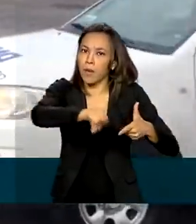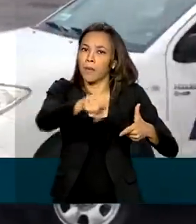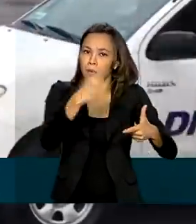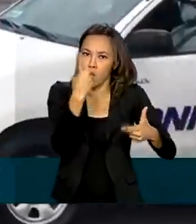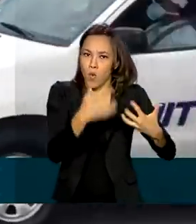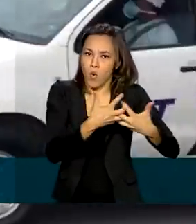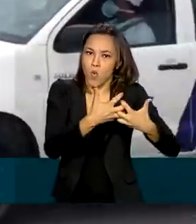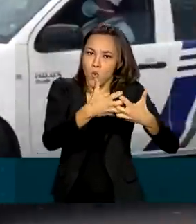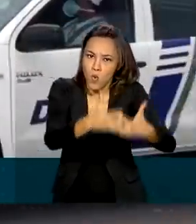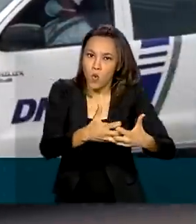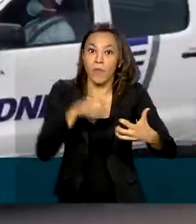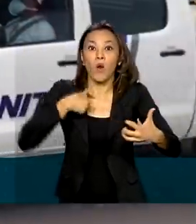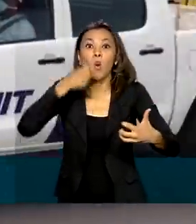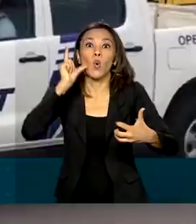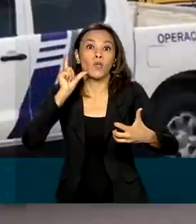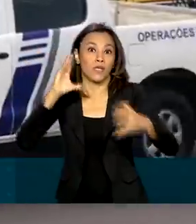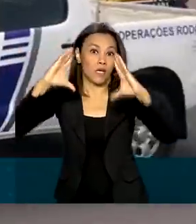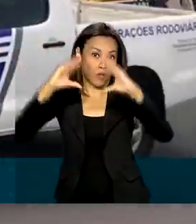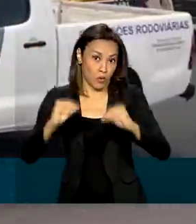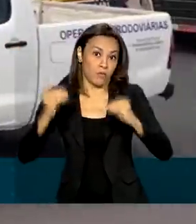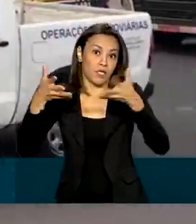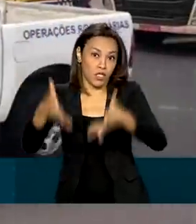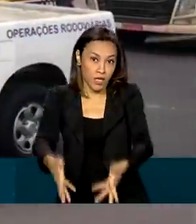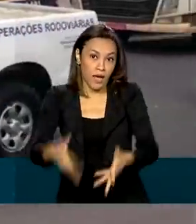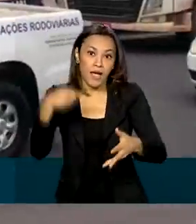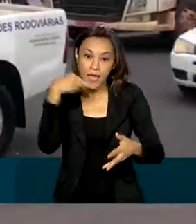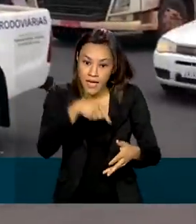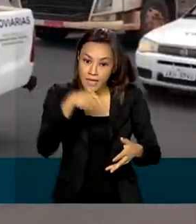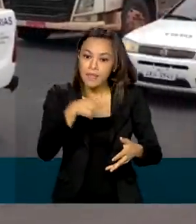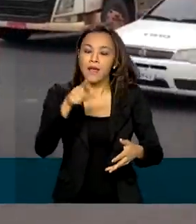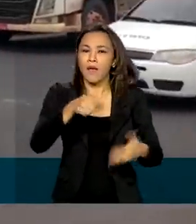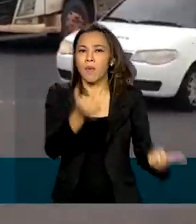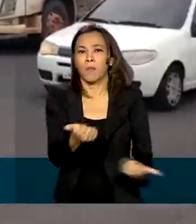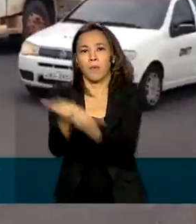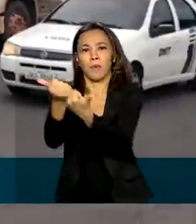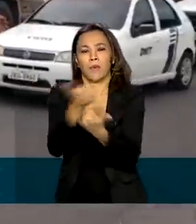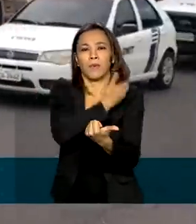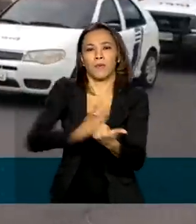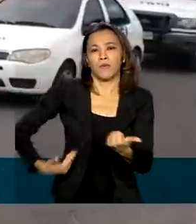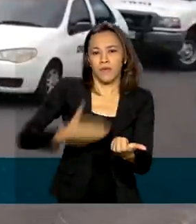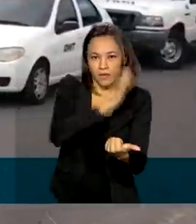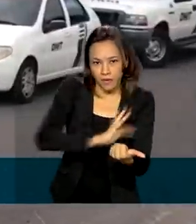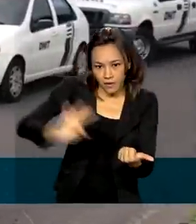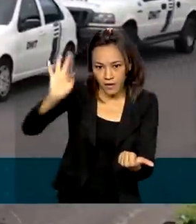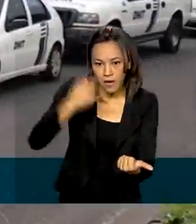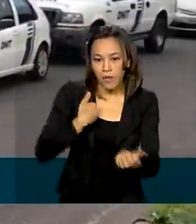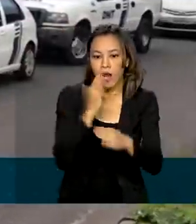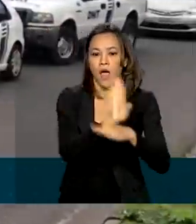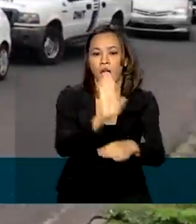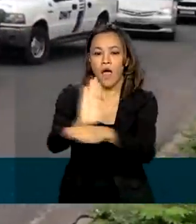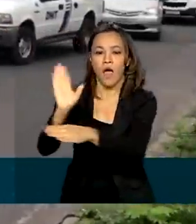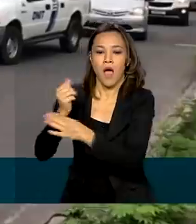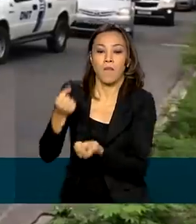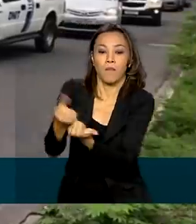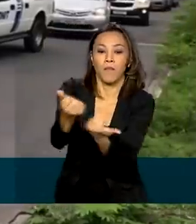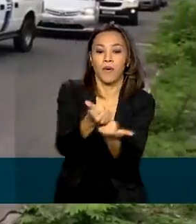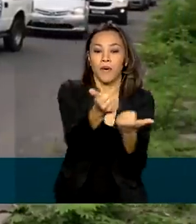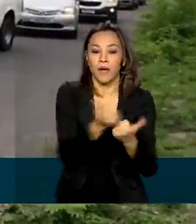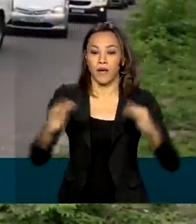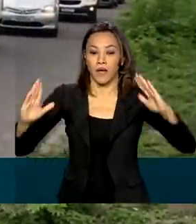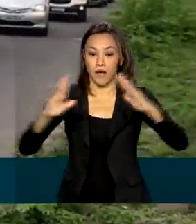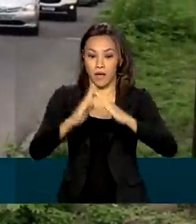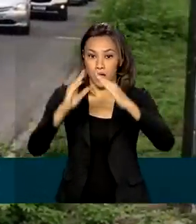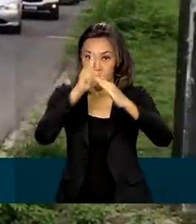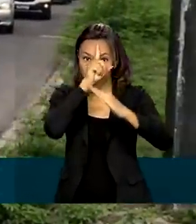ainda na noite de ontem. A carga é mais um suporte do governo federal para suprir a rede hospitalar no Amazonas. Além